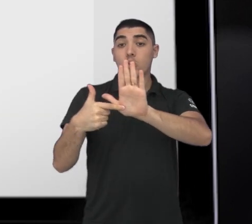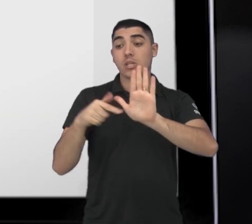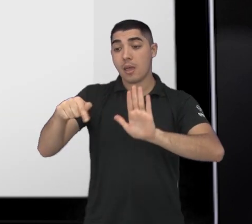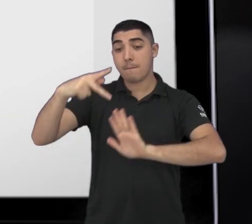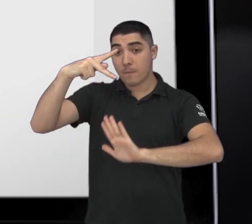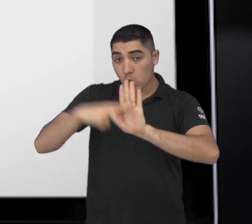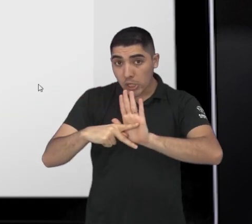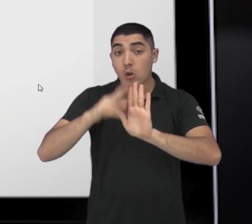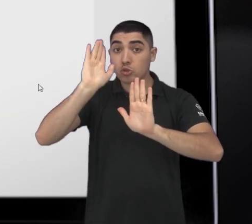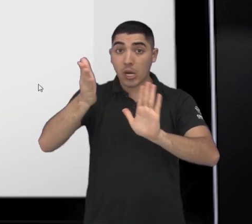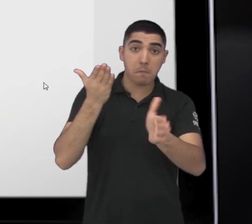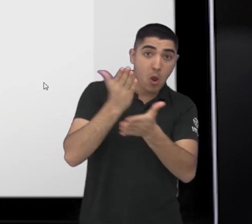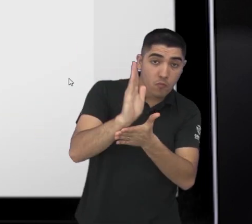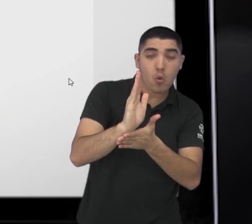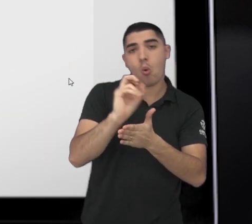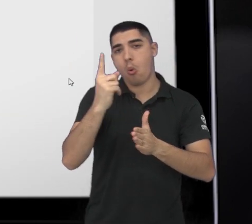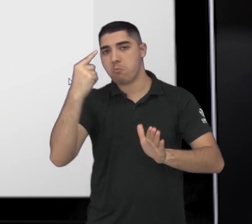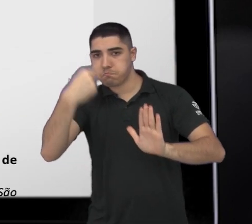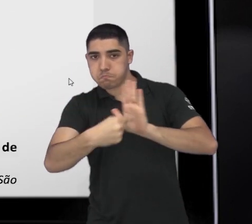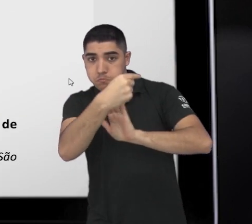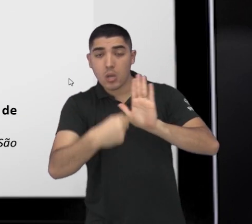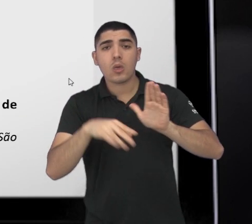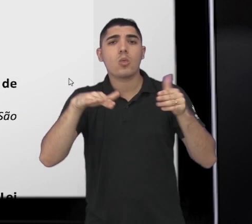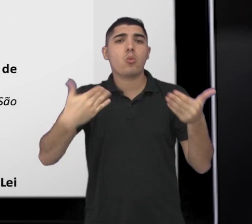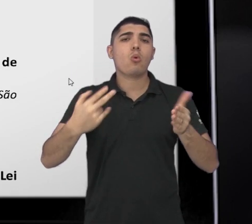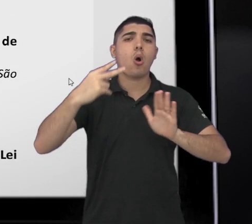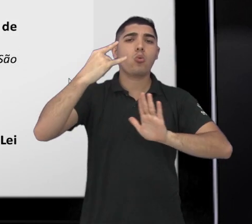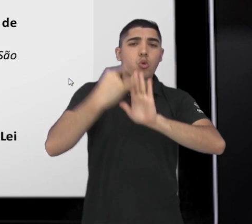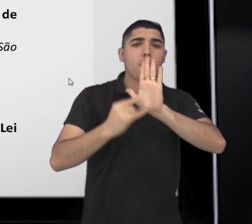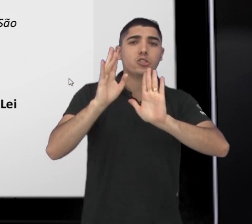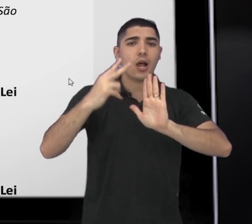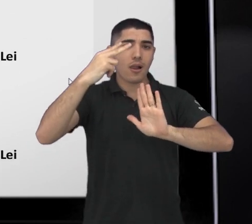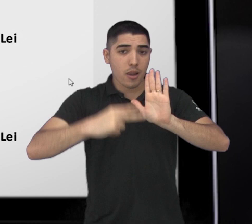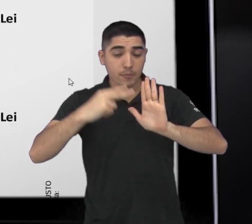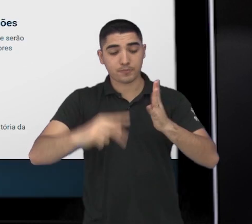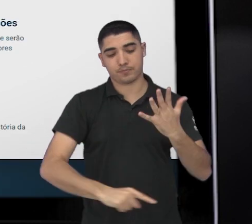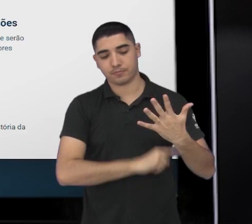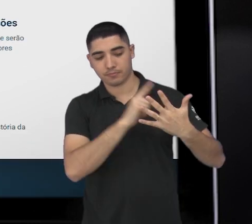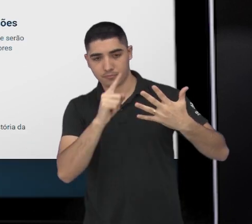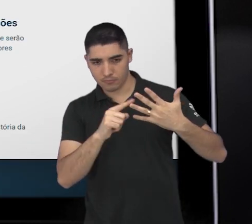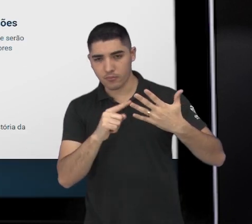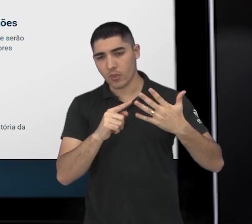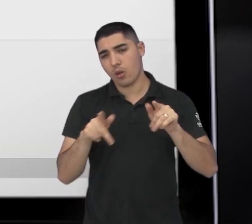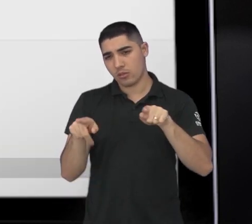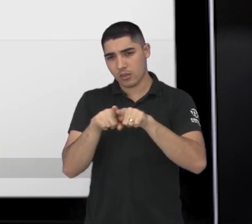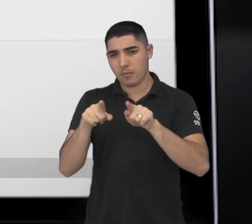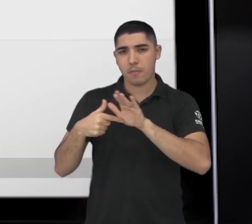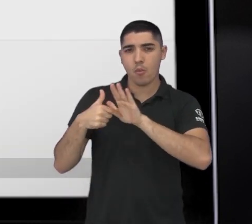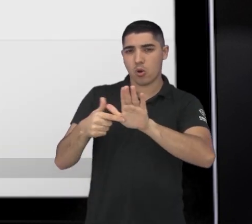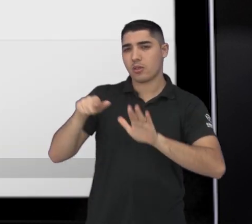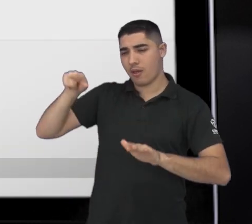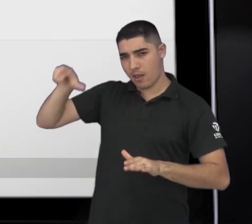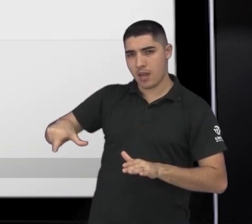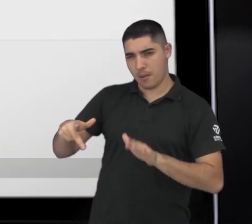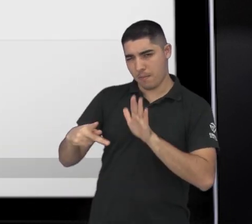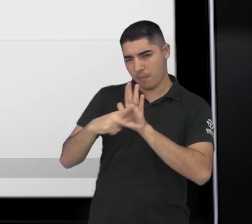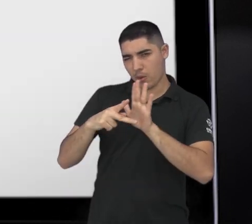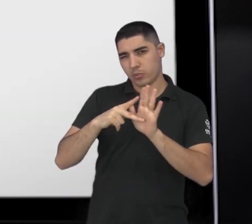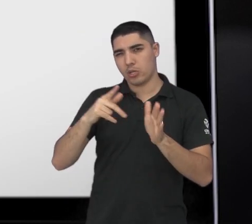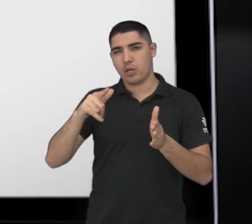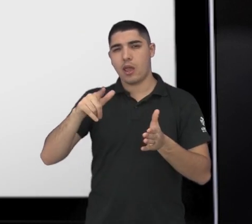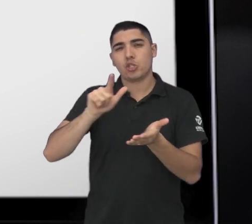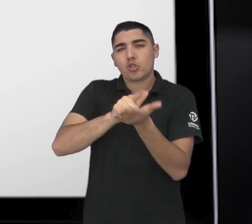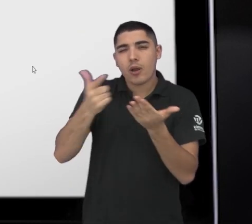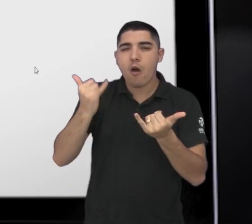com o resultado dos projetos aprovados e documentos lidos e apreciados. No Diário Oficial do Poder Legislativo, o visitante